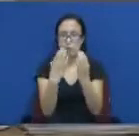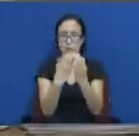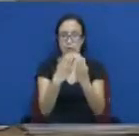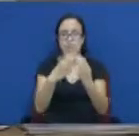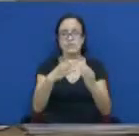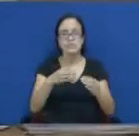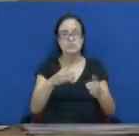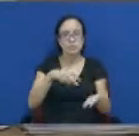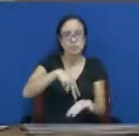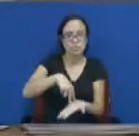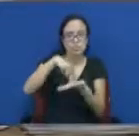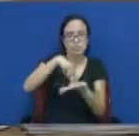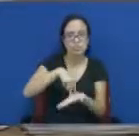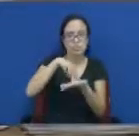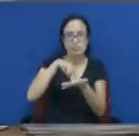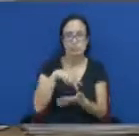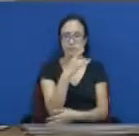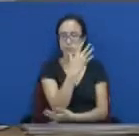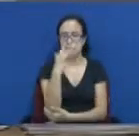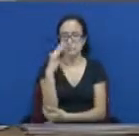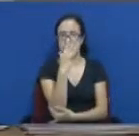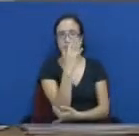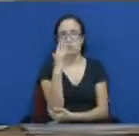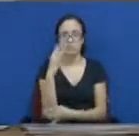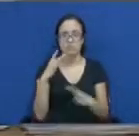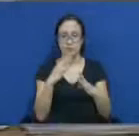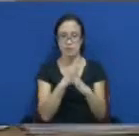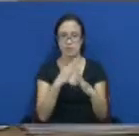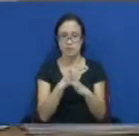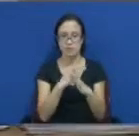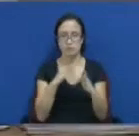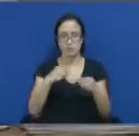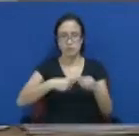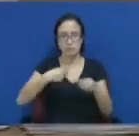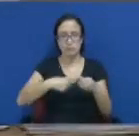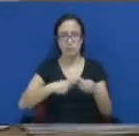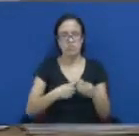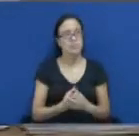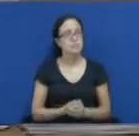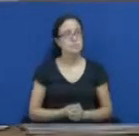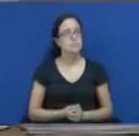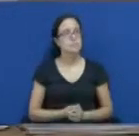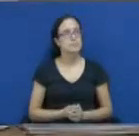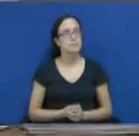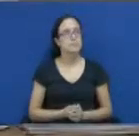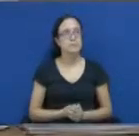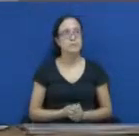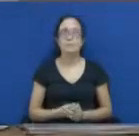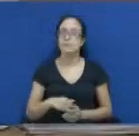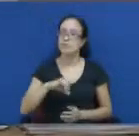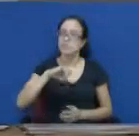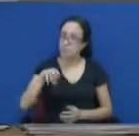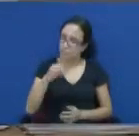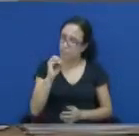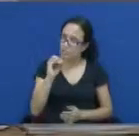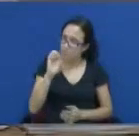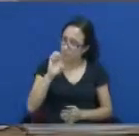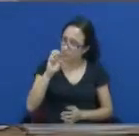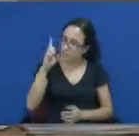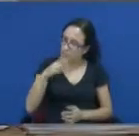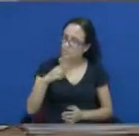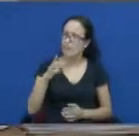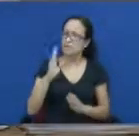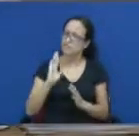já conhece também a rotina desta casa, já esteve em momentos anteriores, portanto, é dispensada a explicação